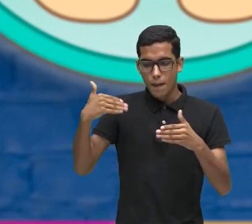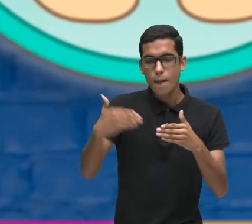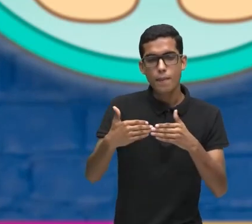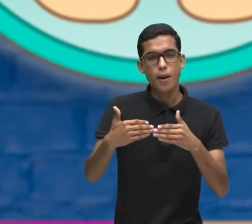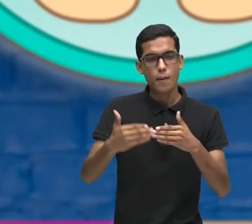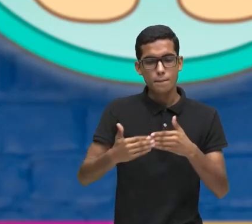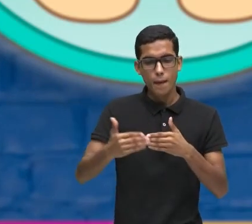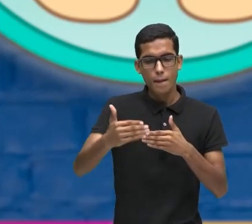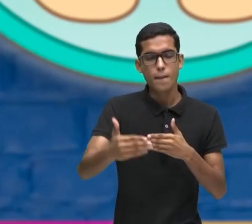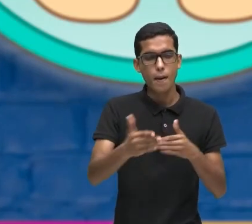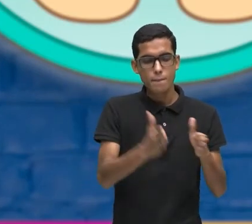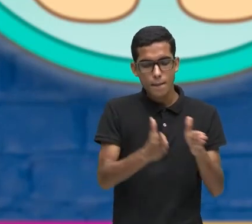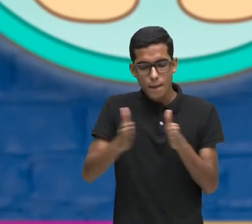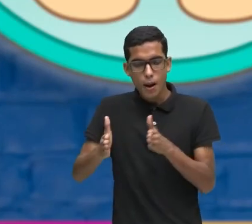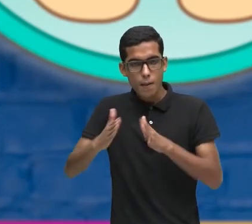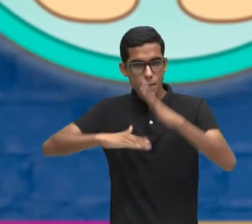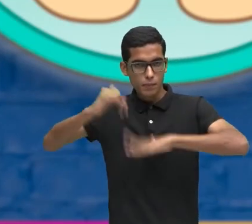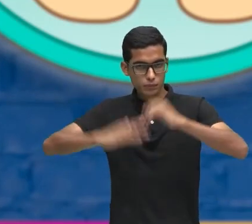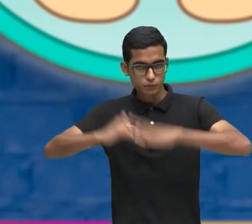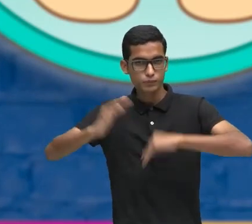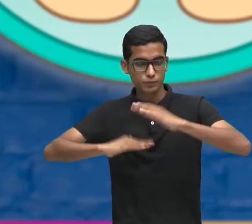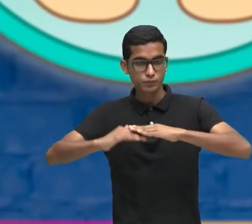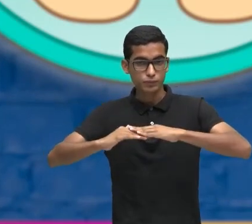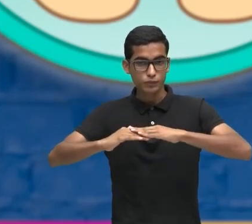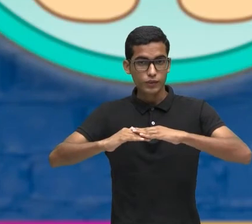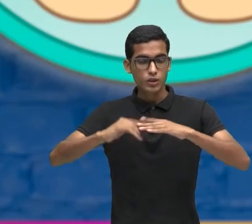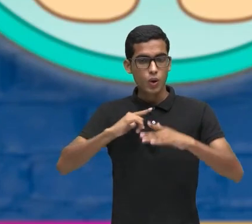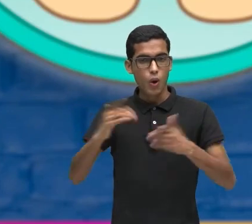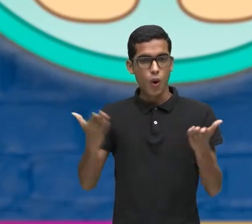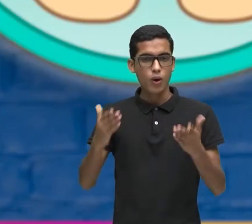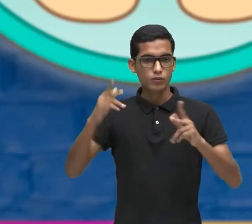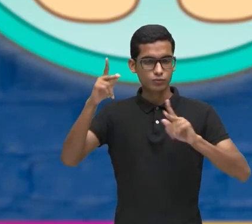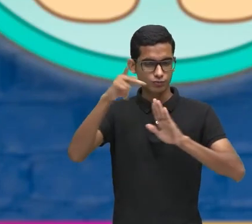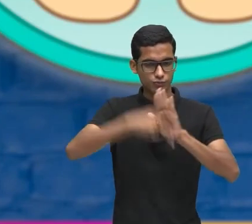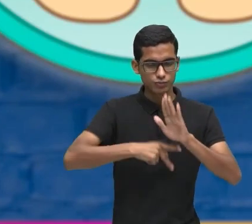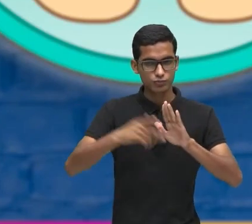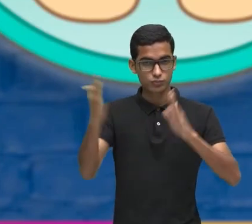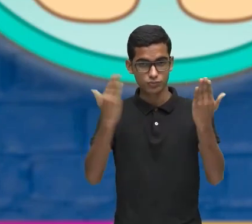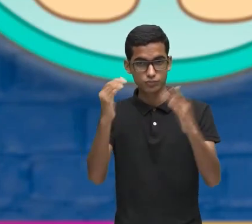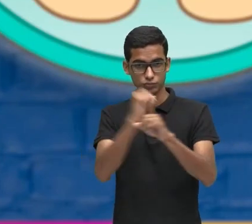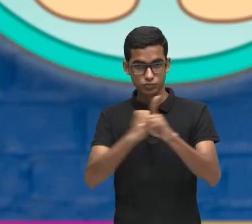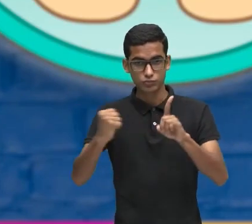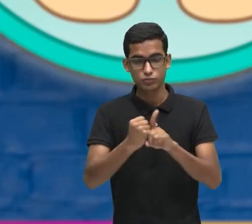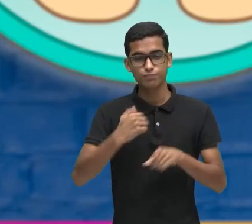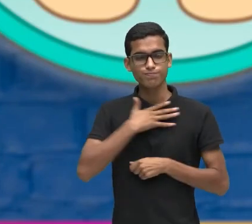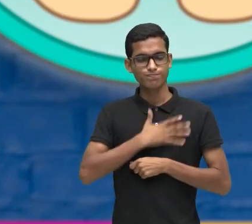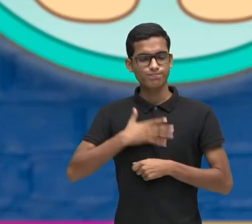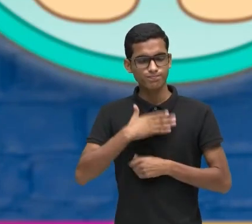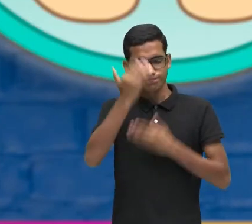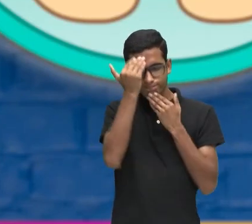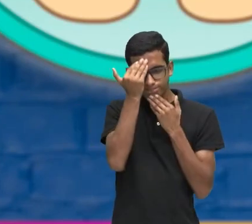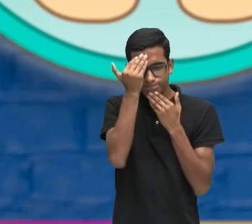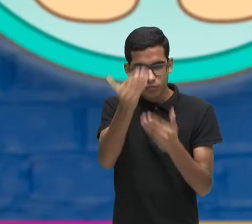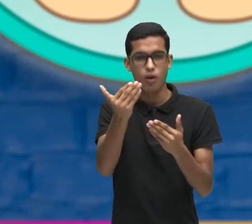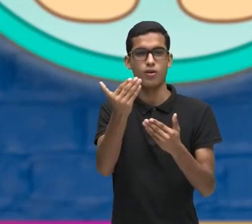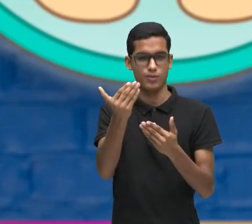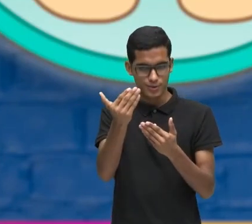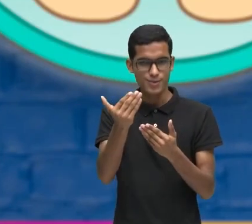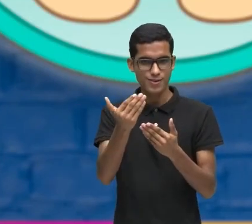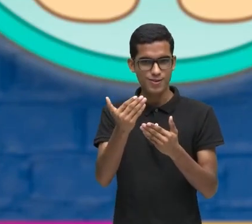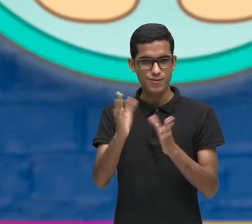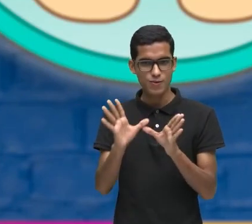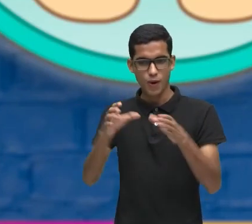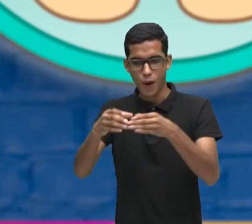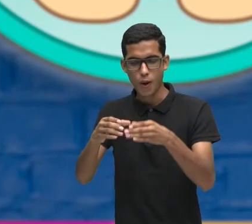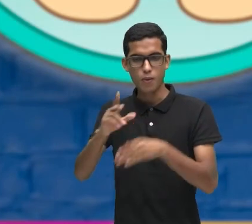Então aqui fica a homenagem do programa Psicossocial Nós gostaríamos de agradecer A todo